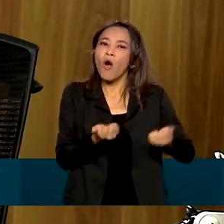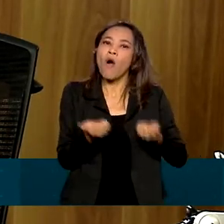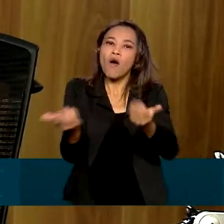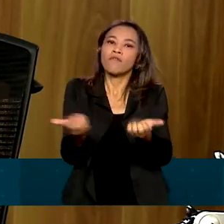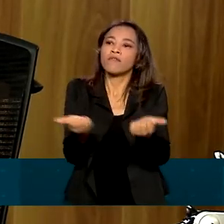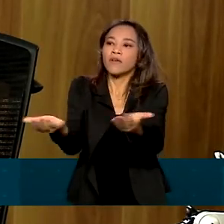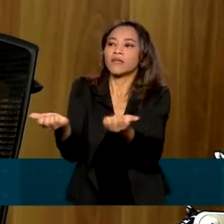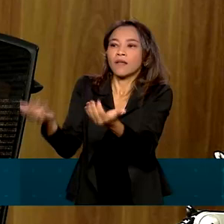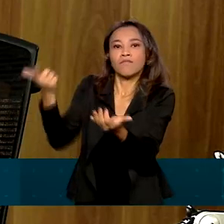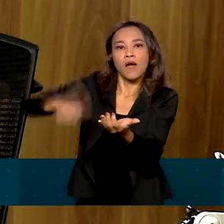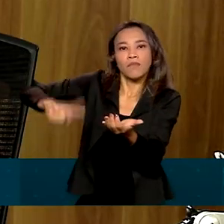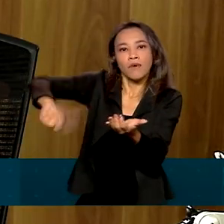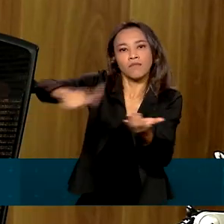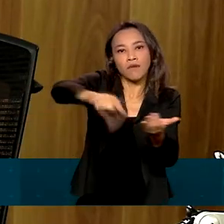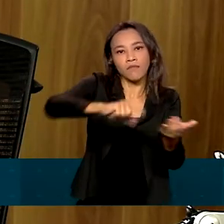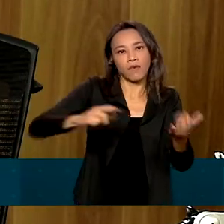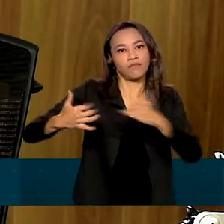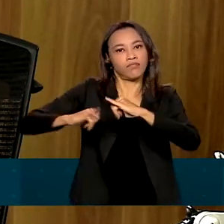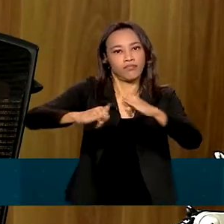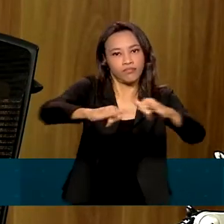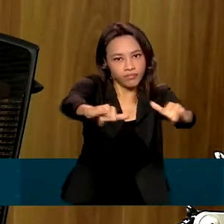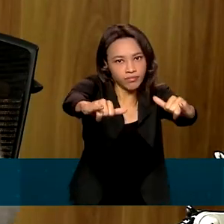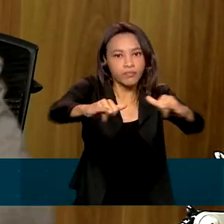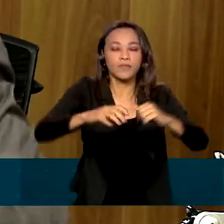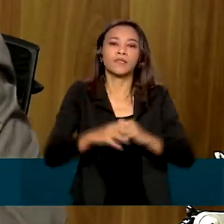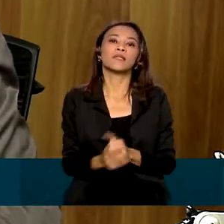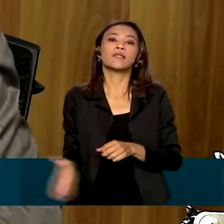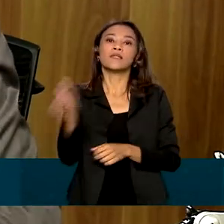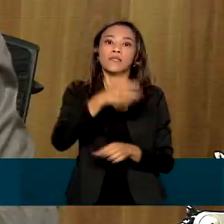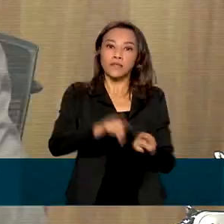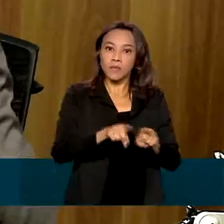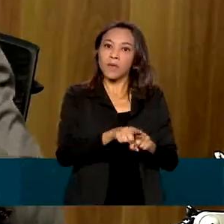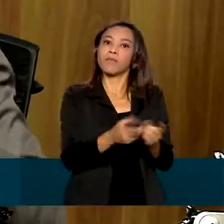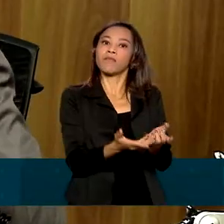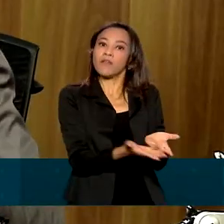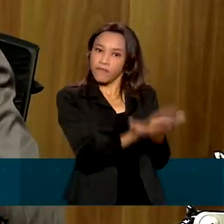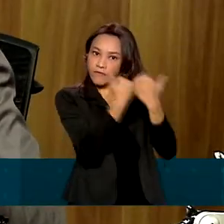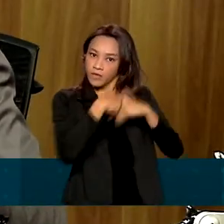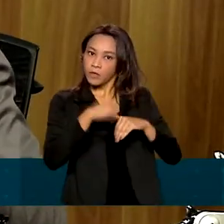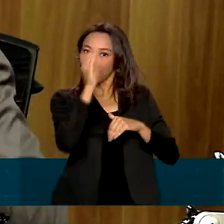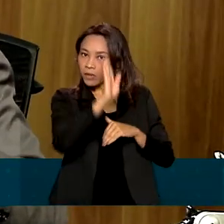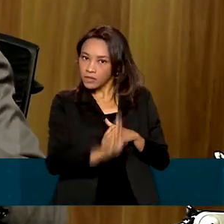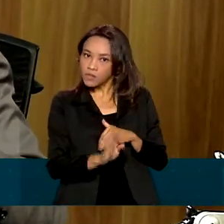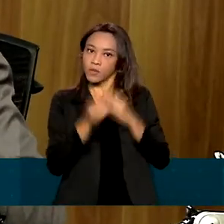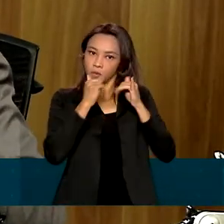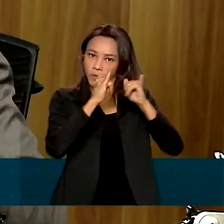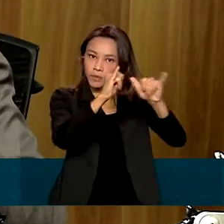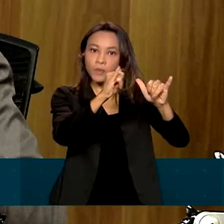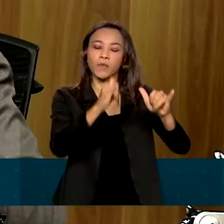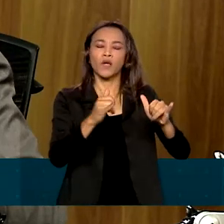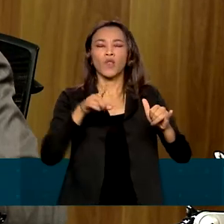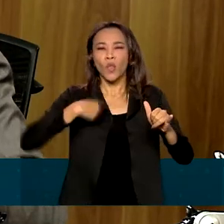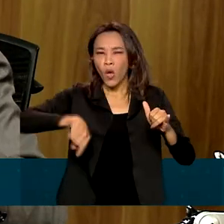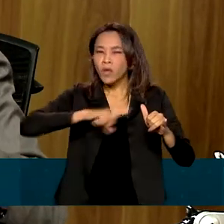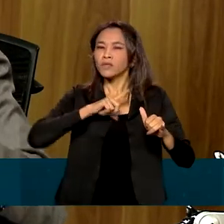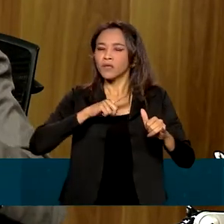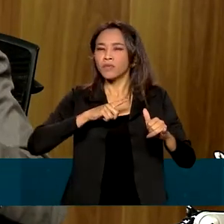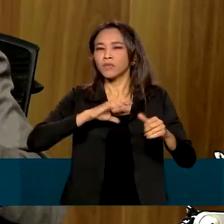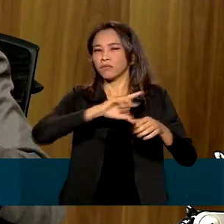no sistema, também facilitamos a oferta de importação e estamos também com uma série de medidas